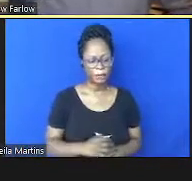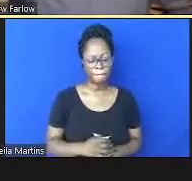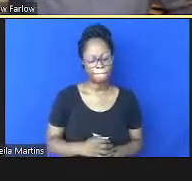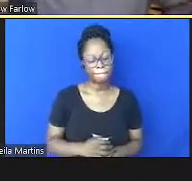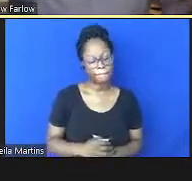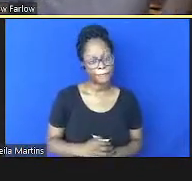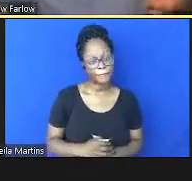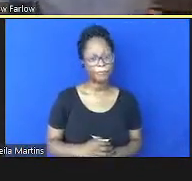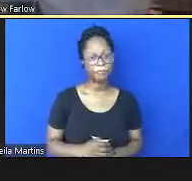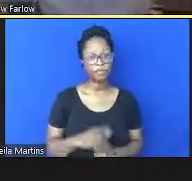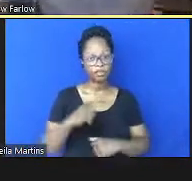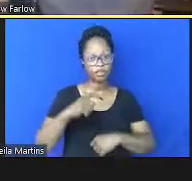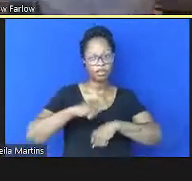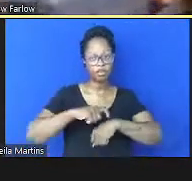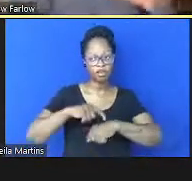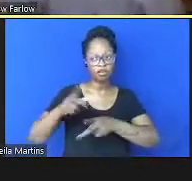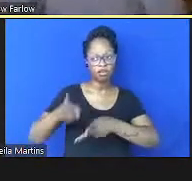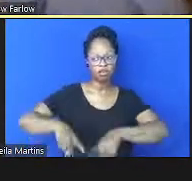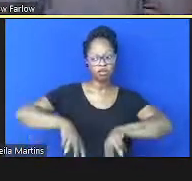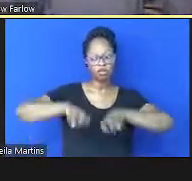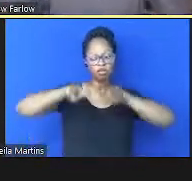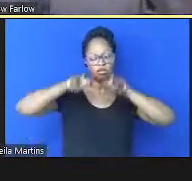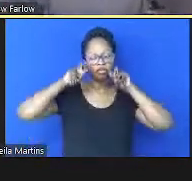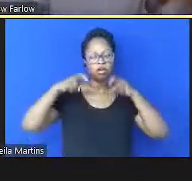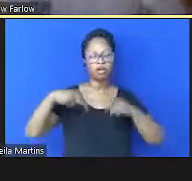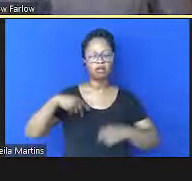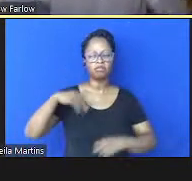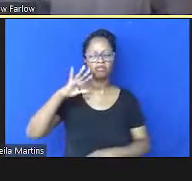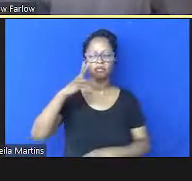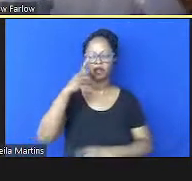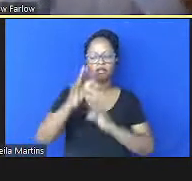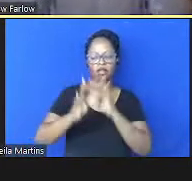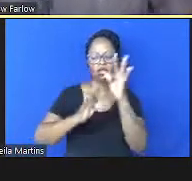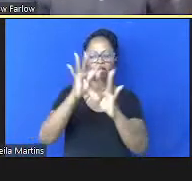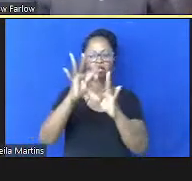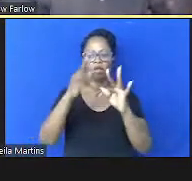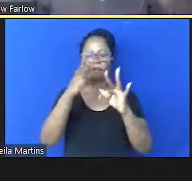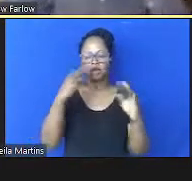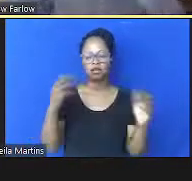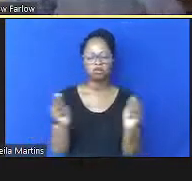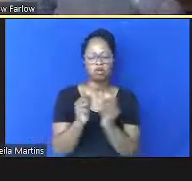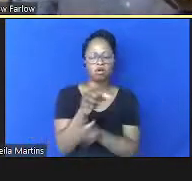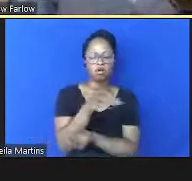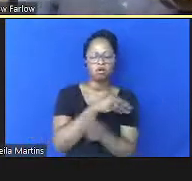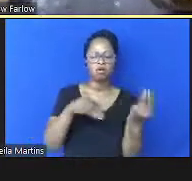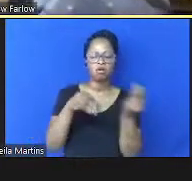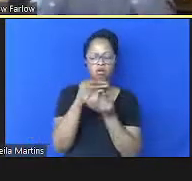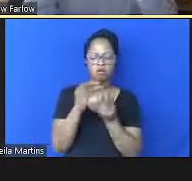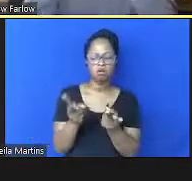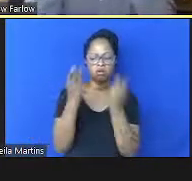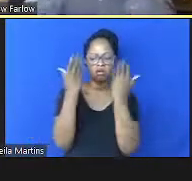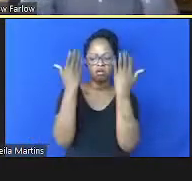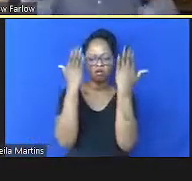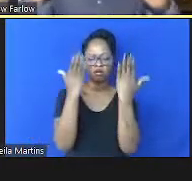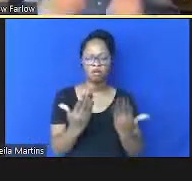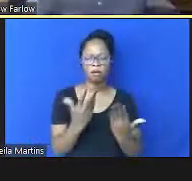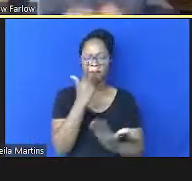uma abordagem tecnológica que junta tudo de uma maneira